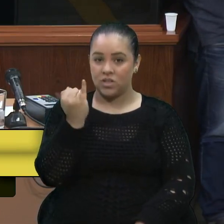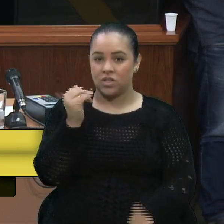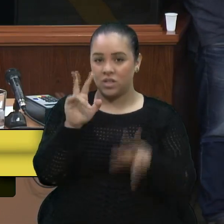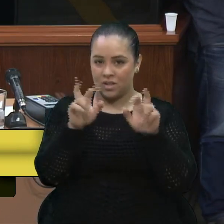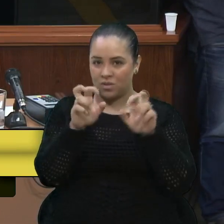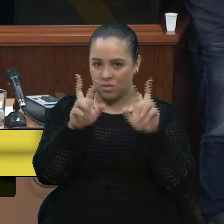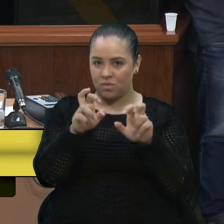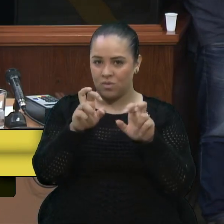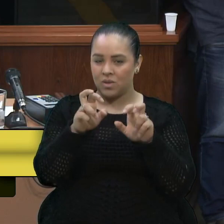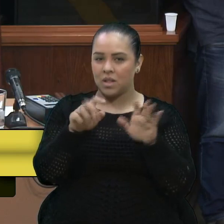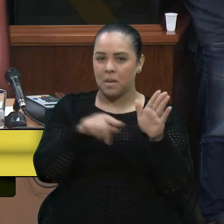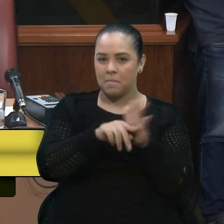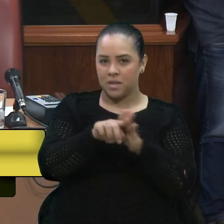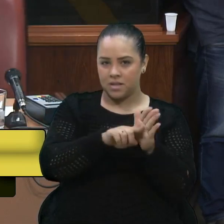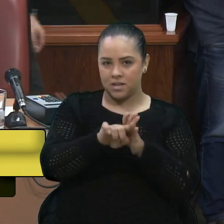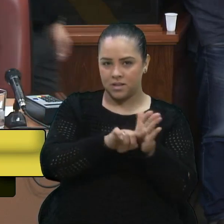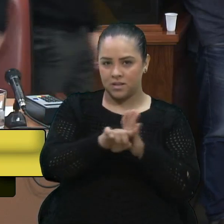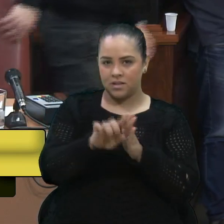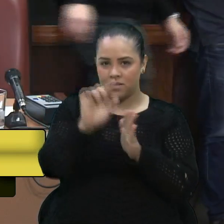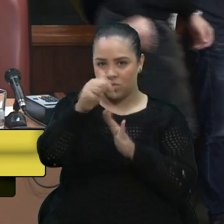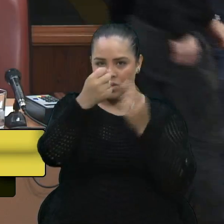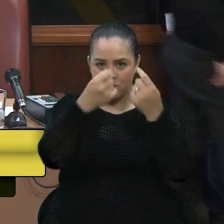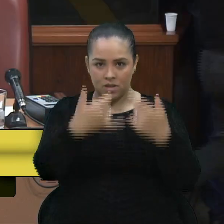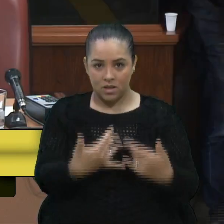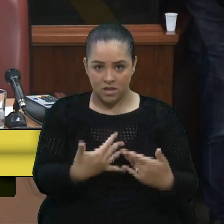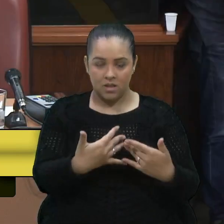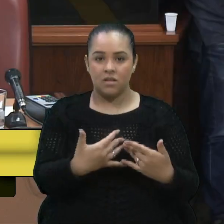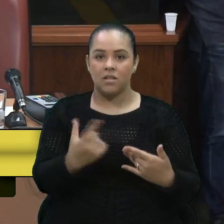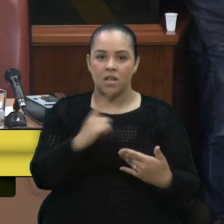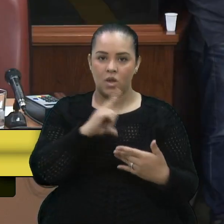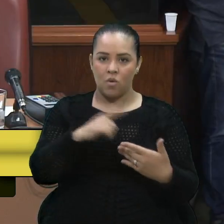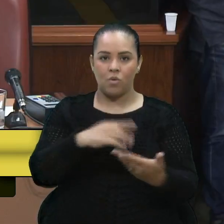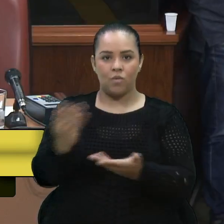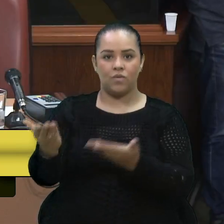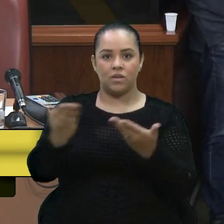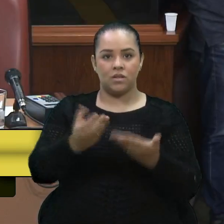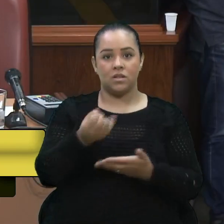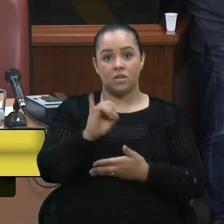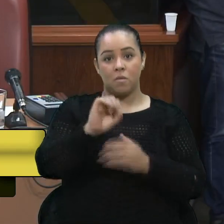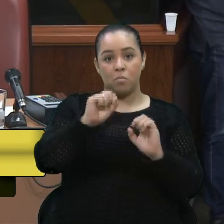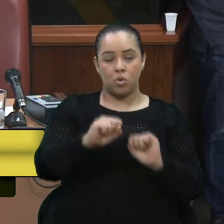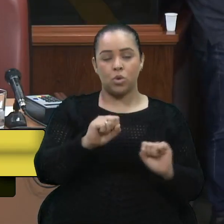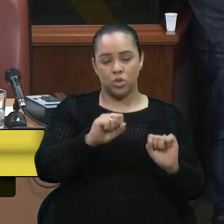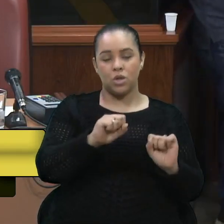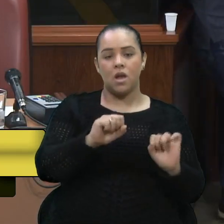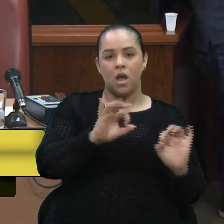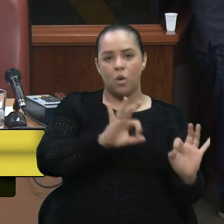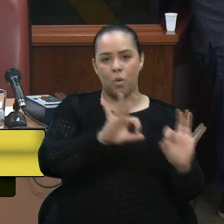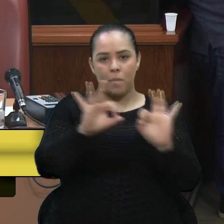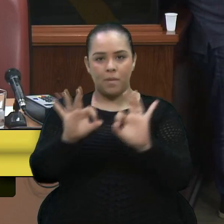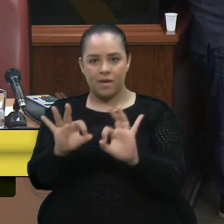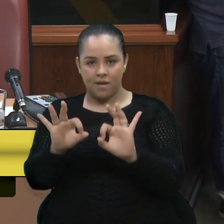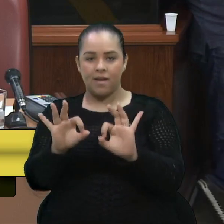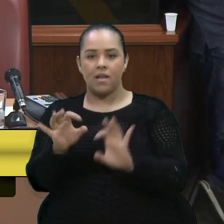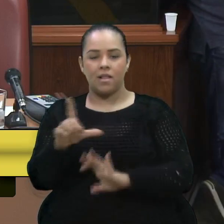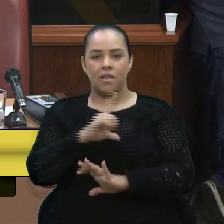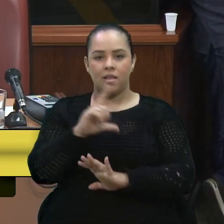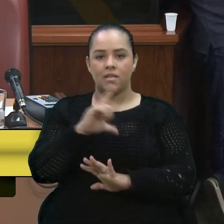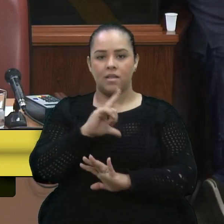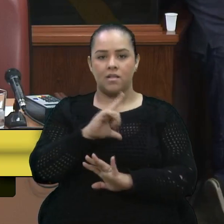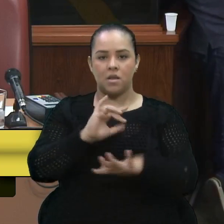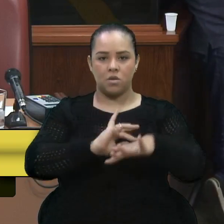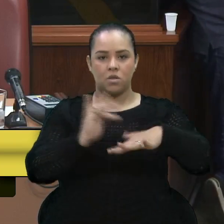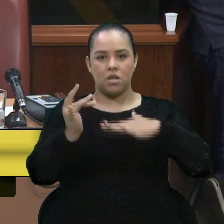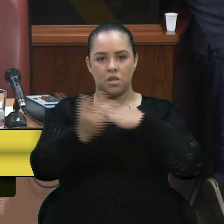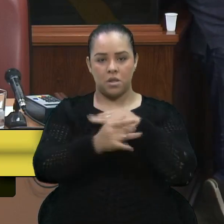íntegra vai ser explicada, já fica o convite para quem puder acompanhar nas redes sociais da Assembleia Legislativa do Estado do Rio